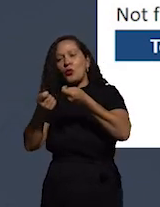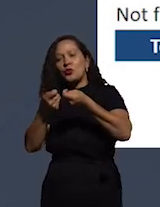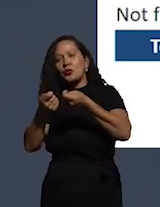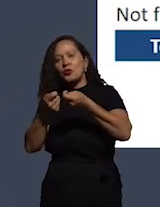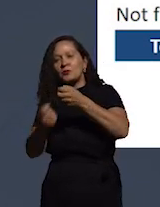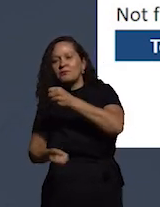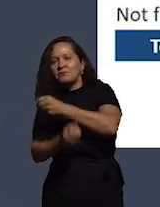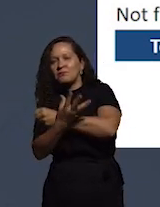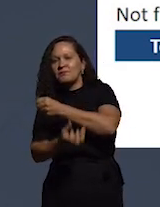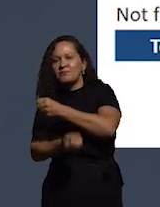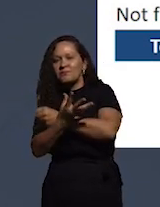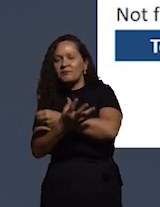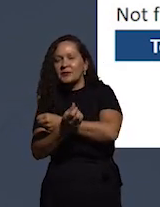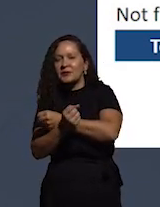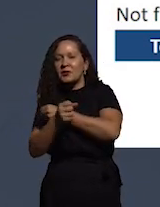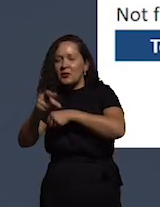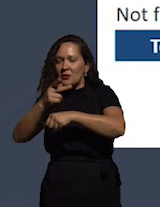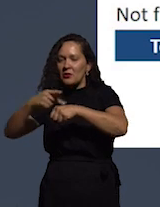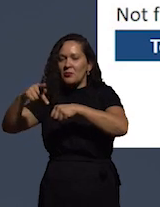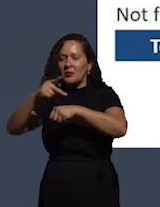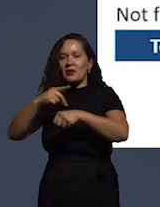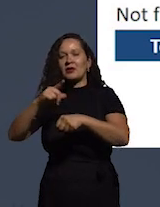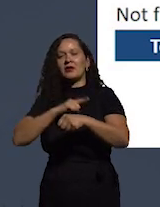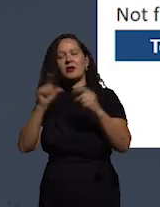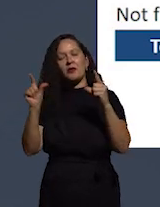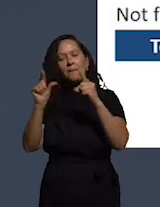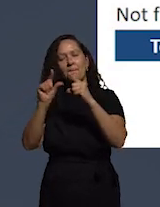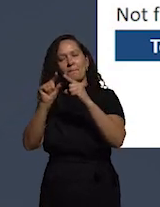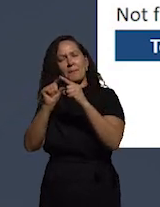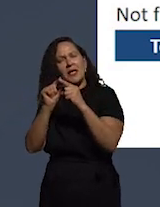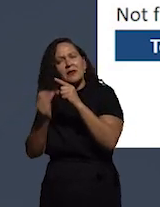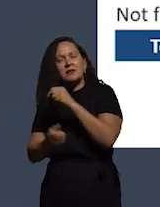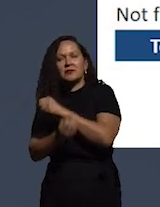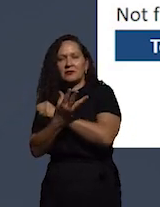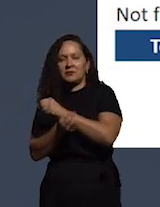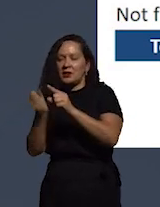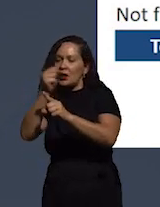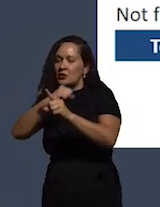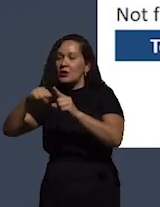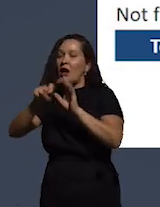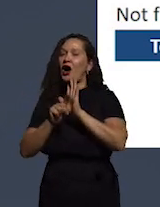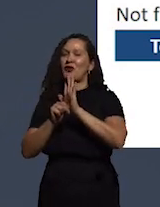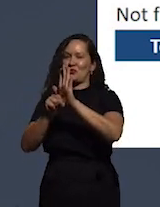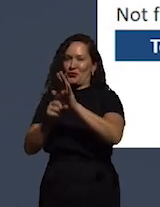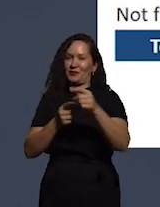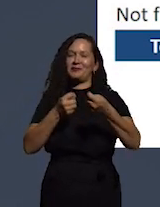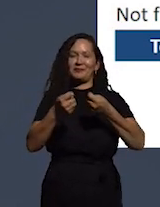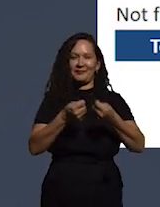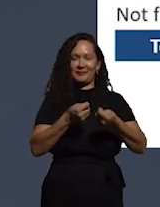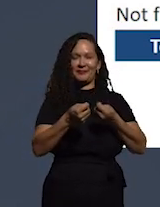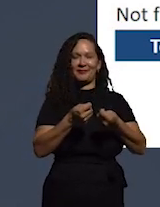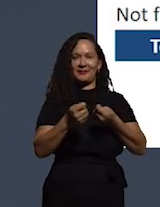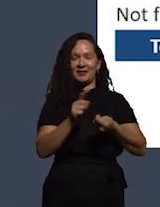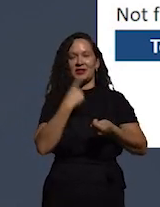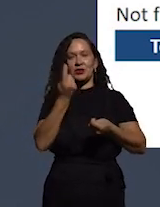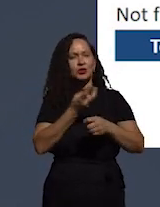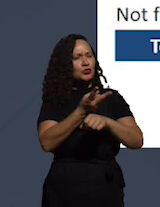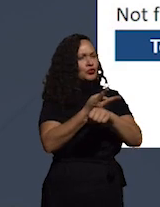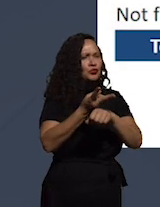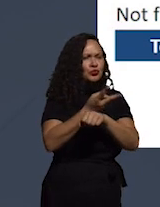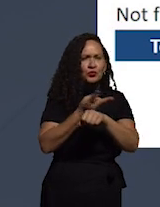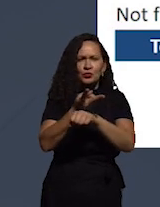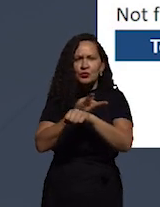são aqueles que tem menor corrupção porque a sociedade ajuda a controlar e nós somos caçadores